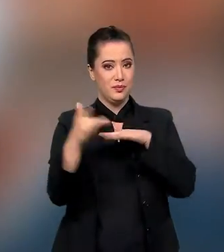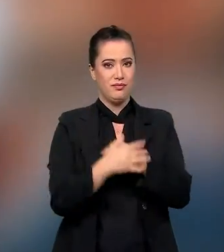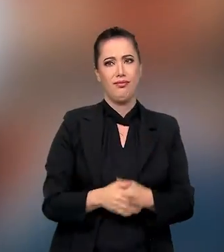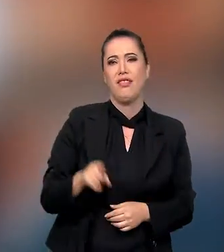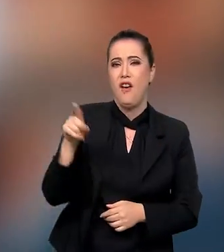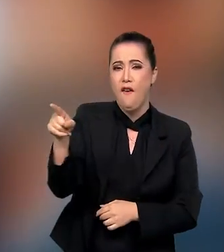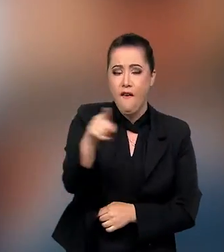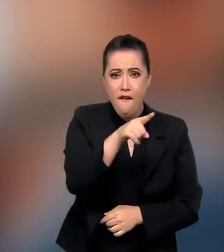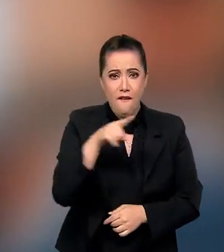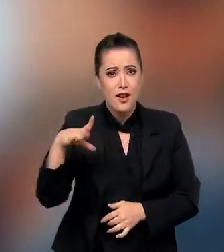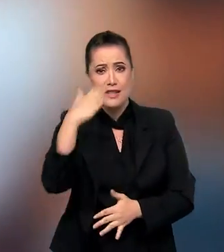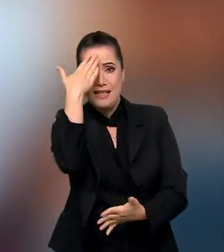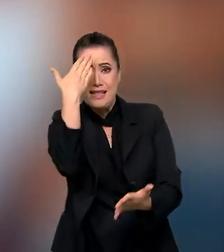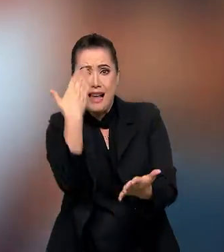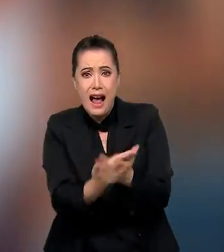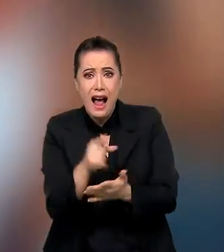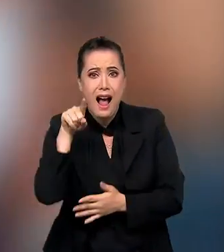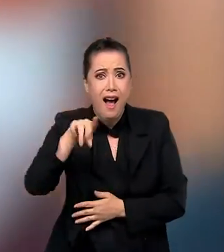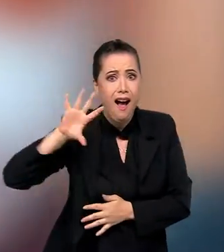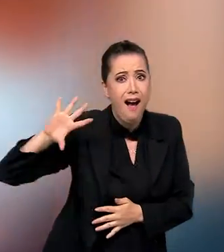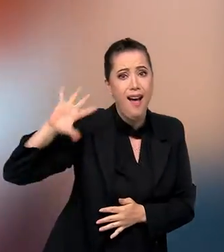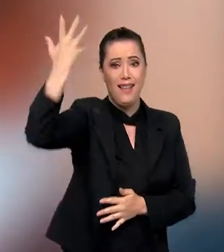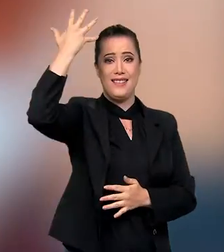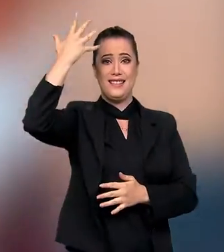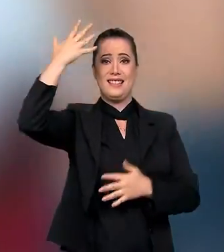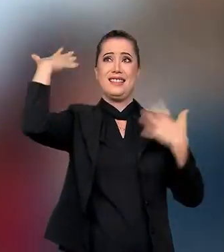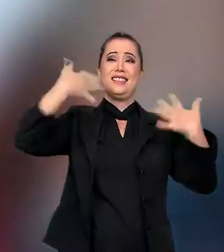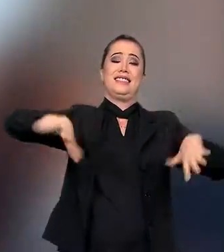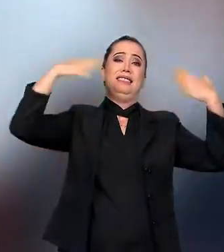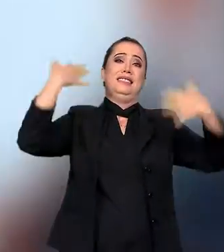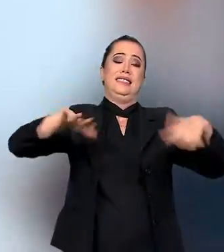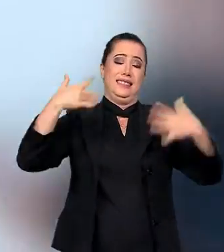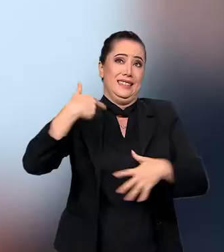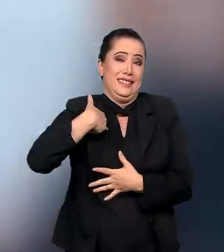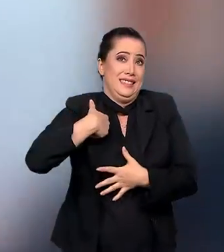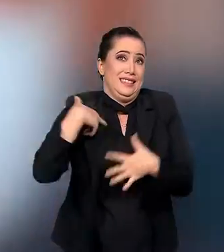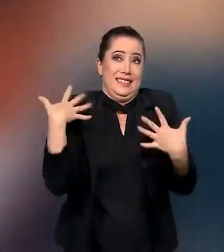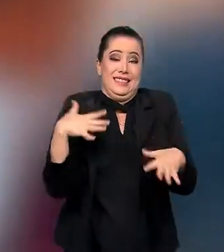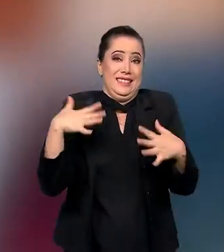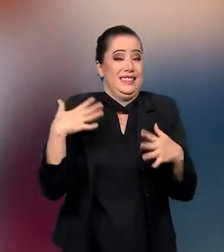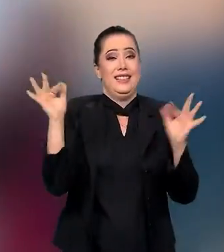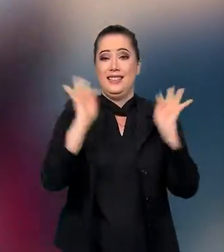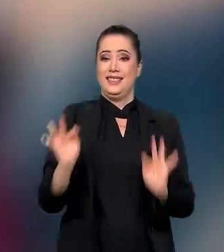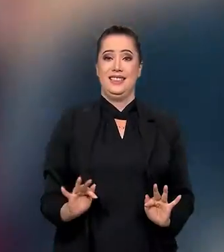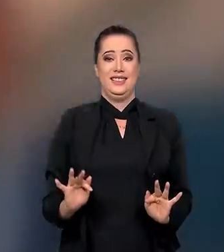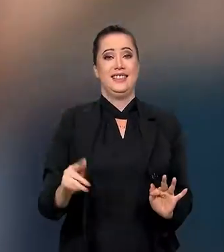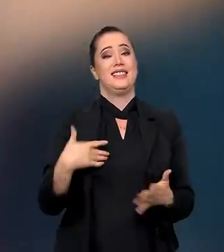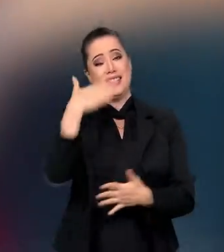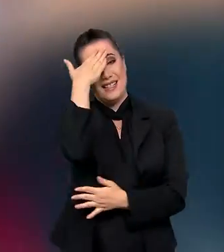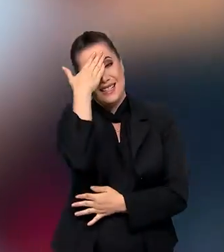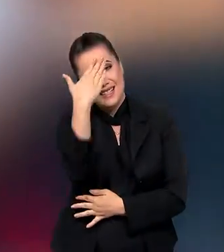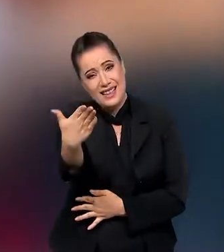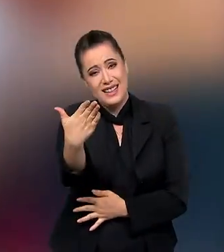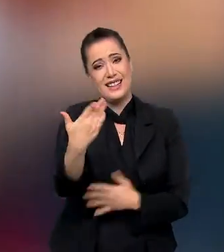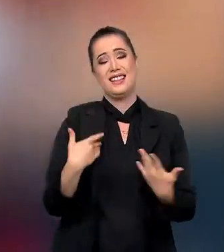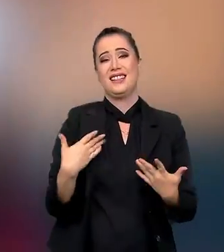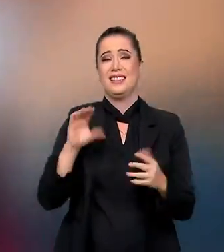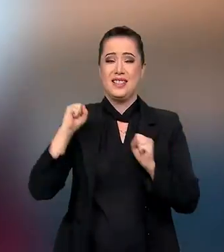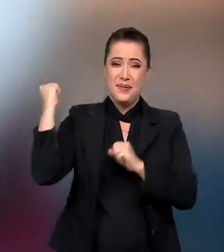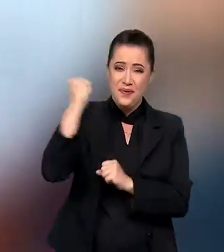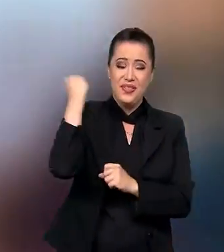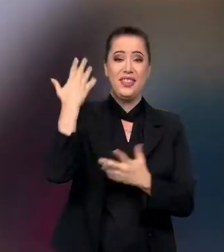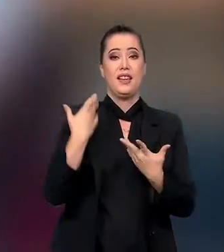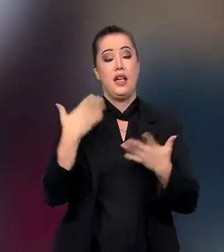Gente, vocês têm noção de que aconteceu? Ai, eu tô muito feliz! Muito obrigada pela